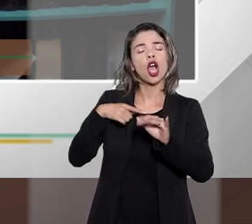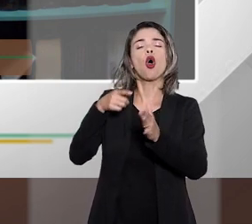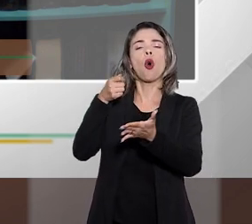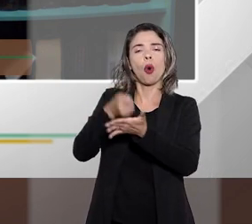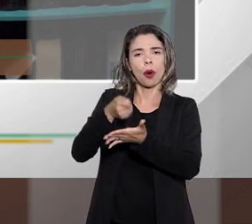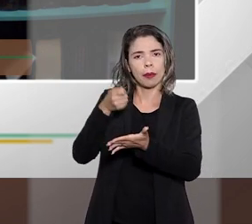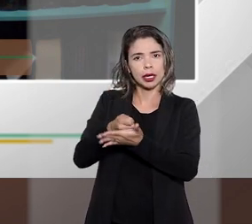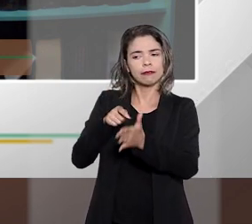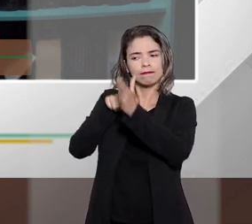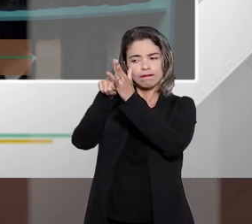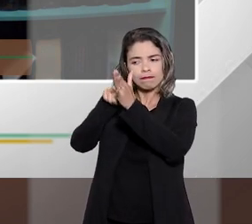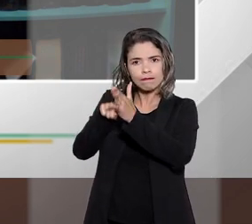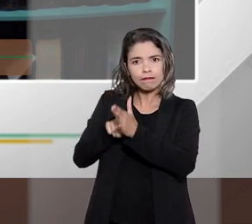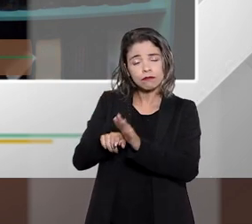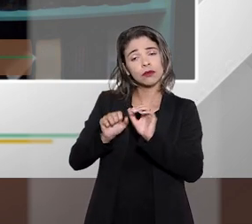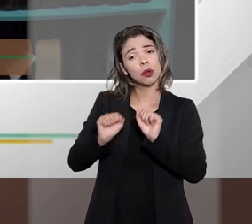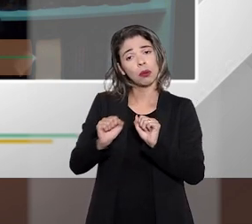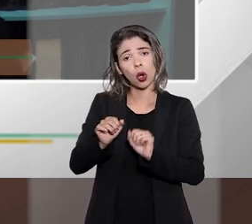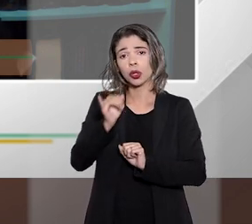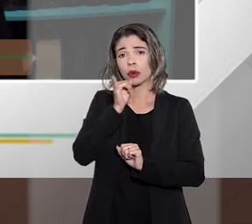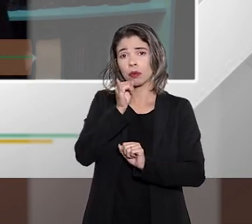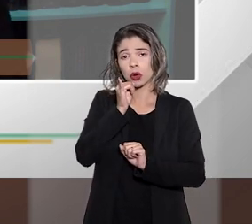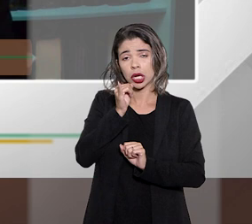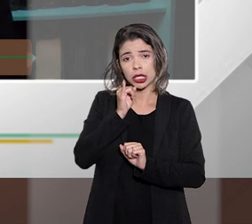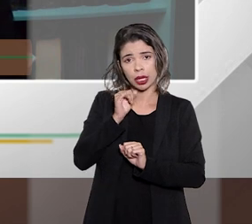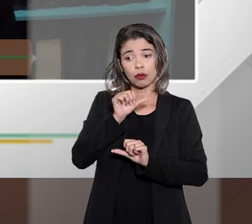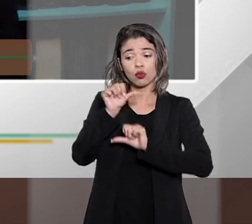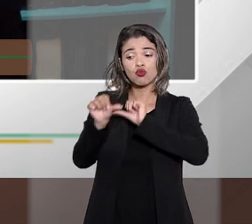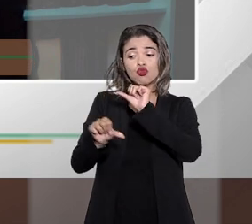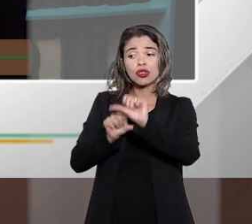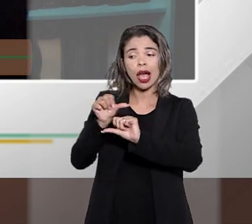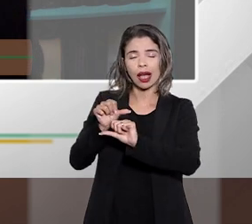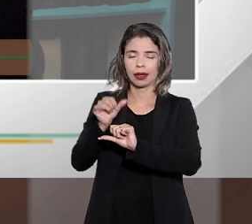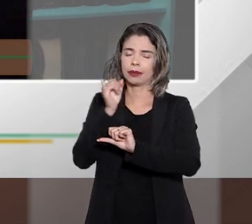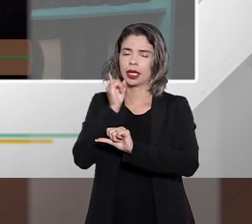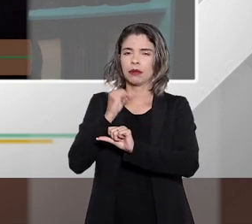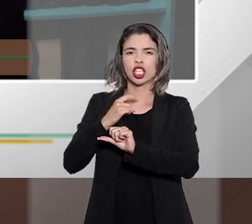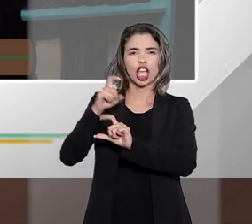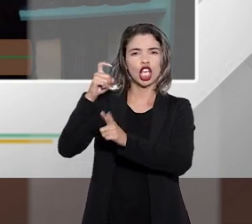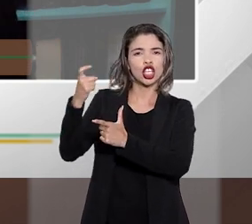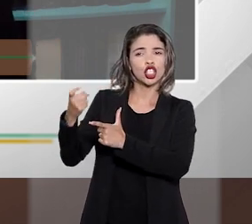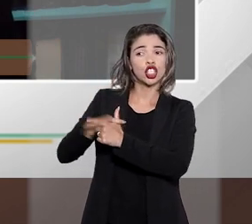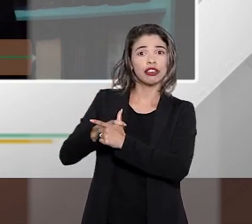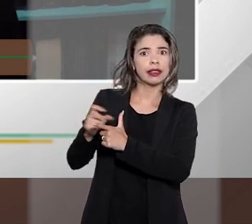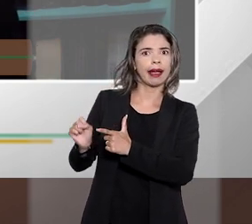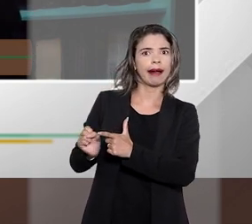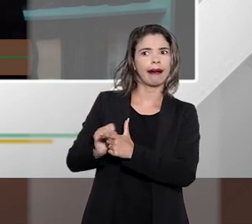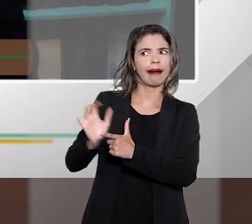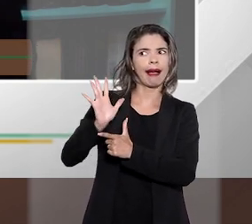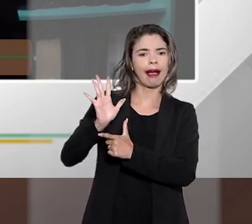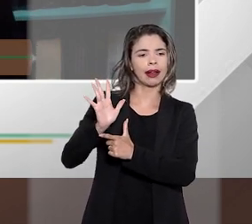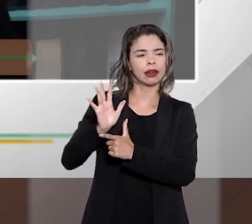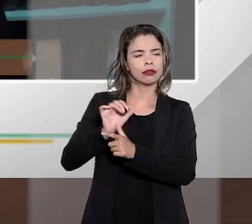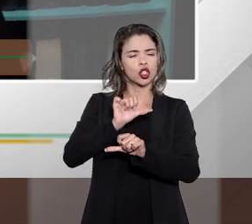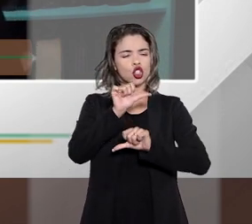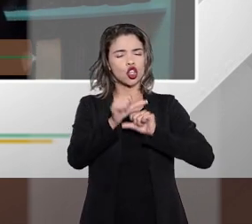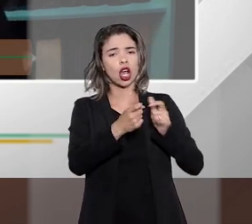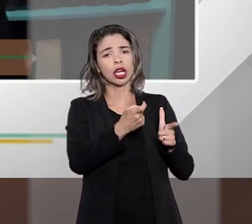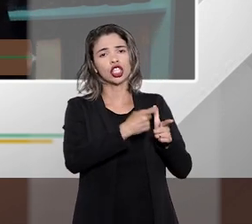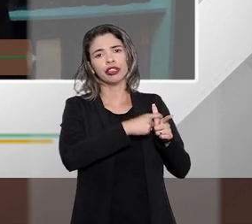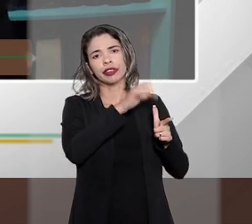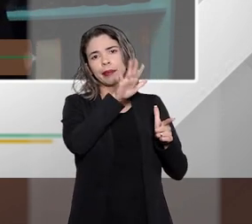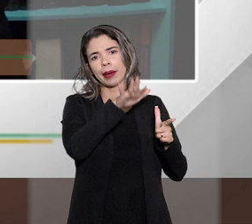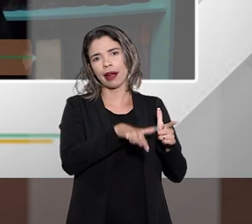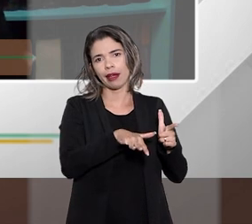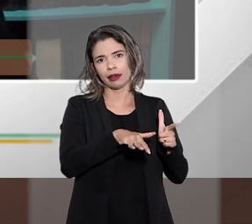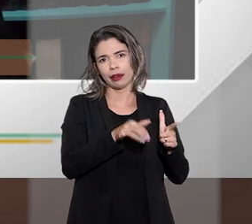consultar você pode eventualmente trocar aquele crédito uma dívida vamos dizer cara por uma dívida mais barata então ele está